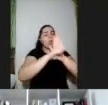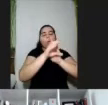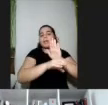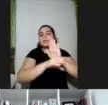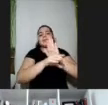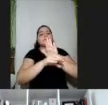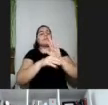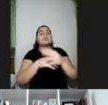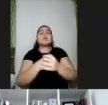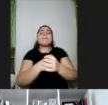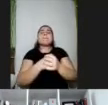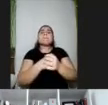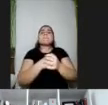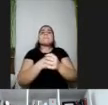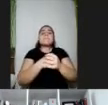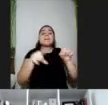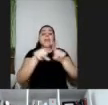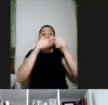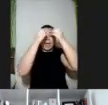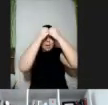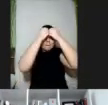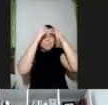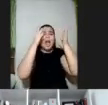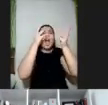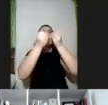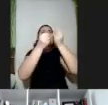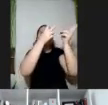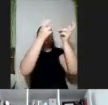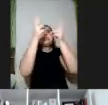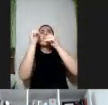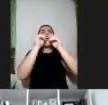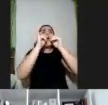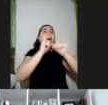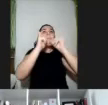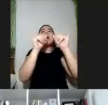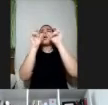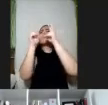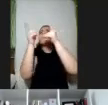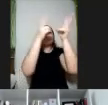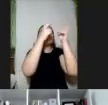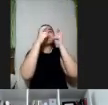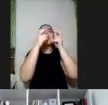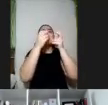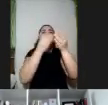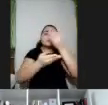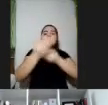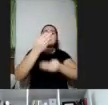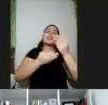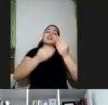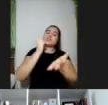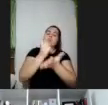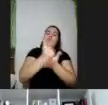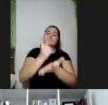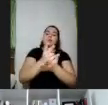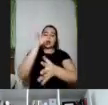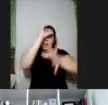trazidos ampliar suas formas de reconhecer essas informações de se engajar e de acompanhar e de continuar aprendendo que está